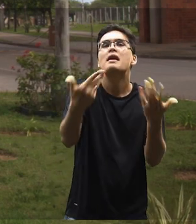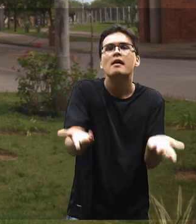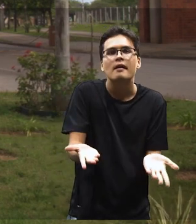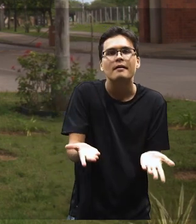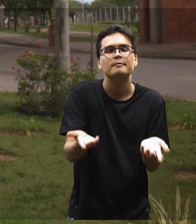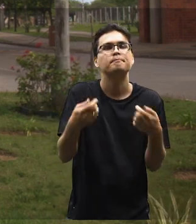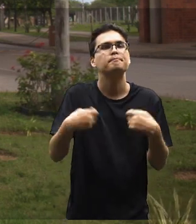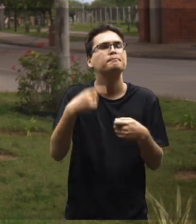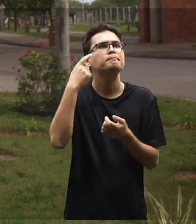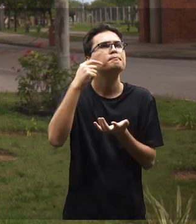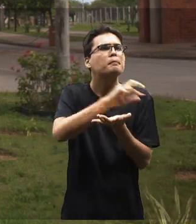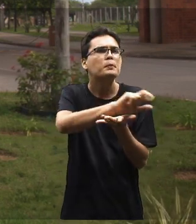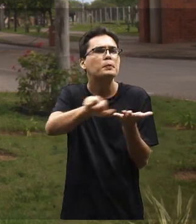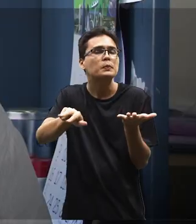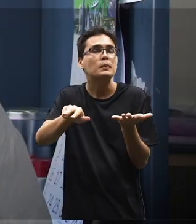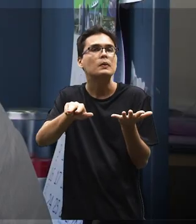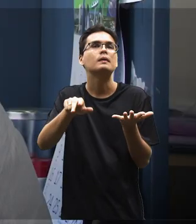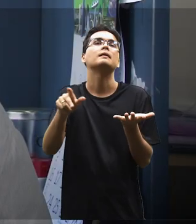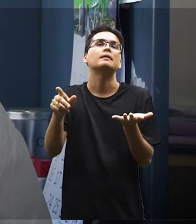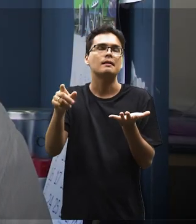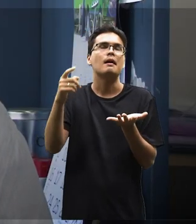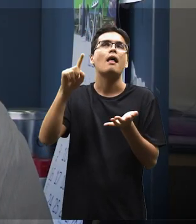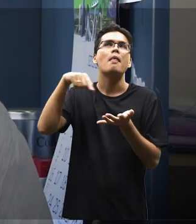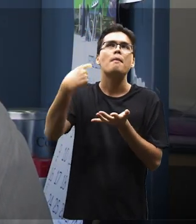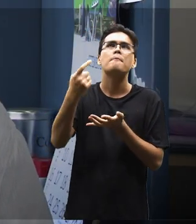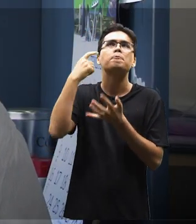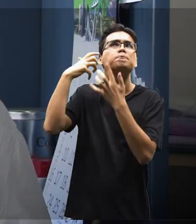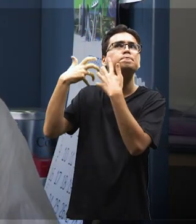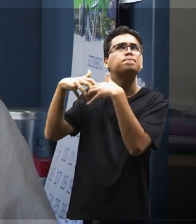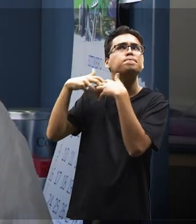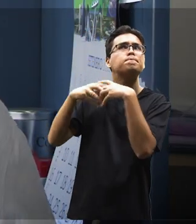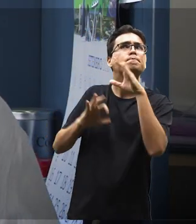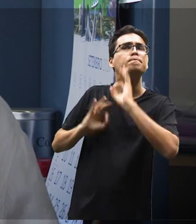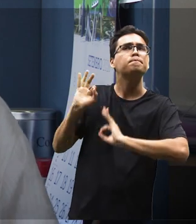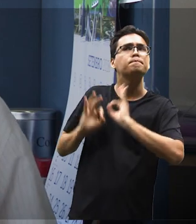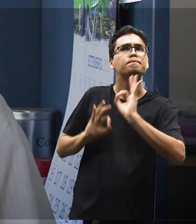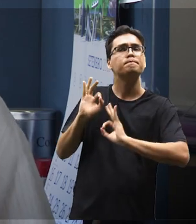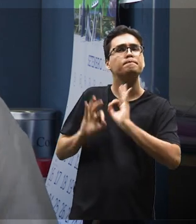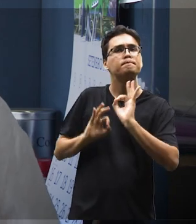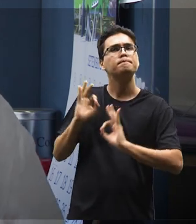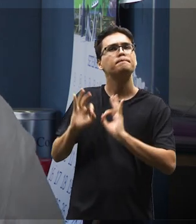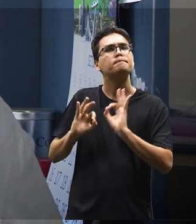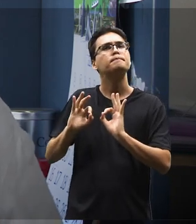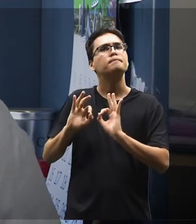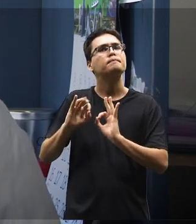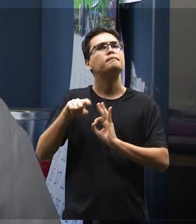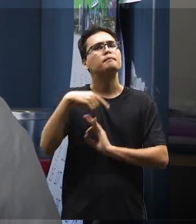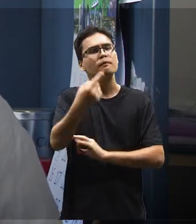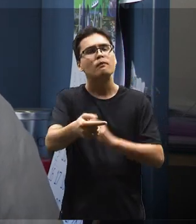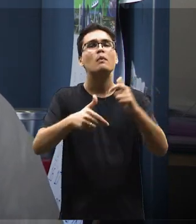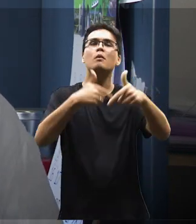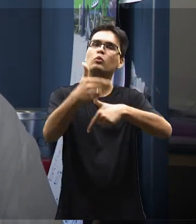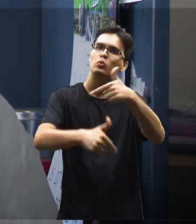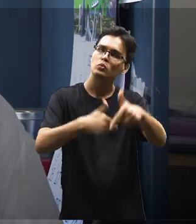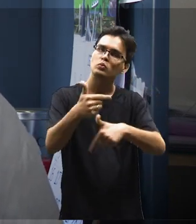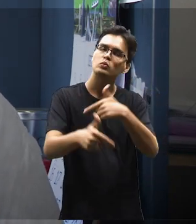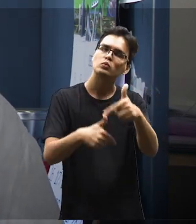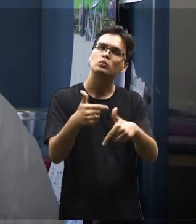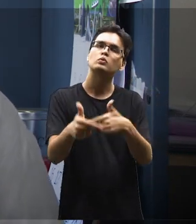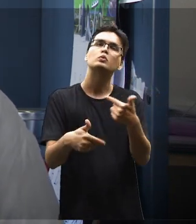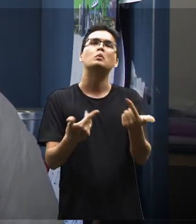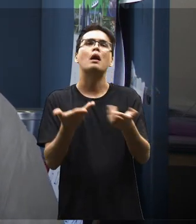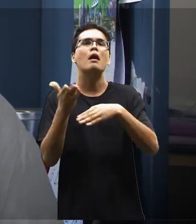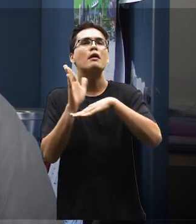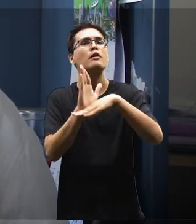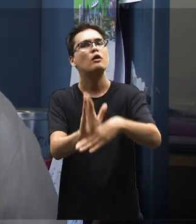contra quem. Enfim, ele faz toda uma reflexão teórica, ou ele é preparado para fazer toda essa reflexão teórica para justamente